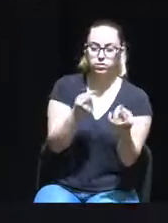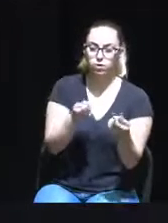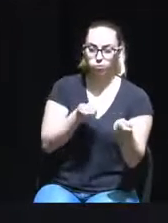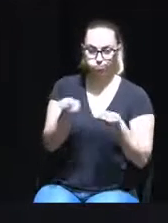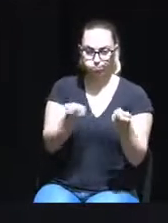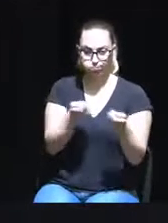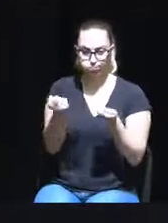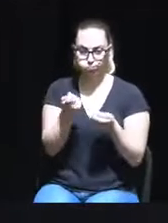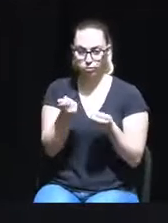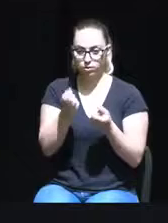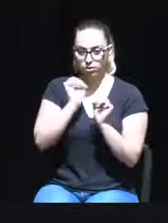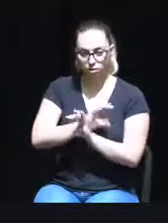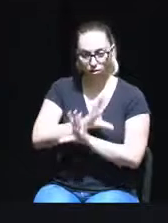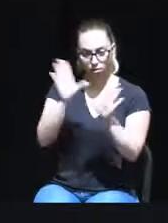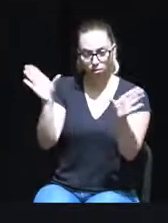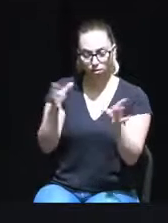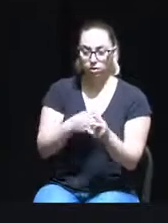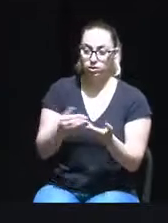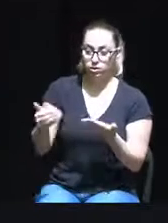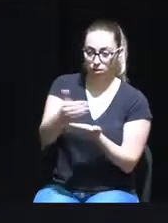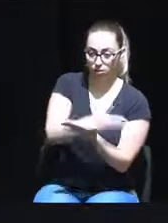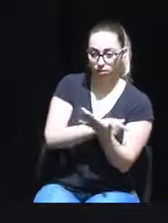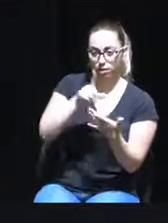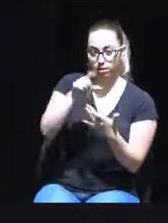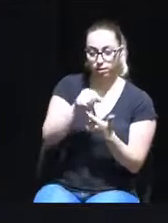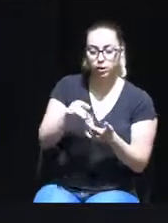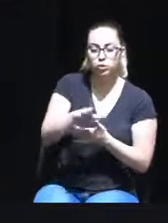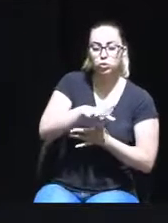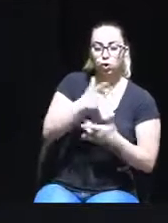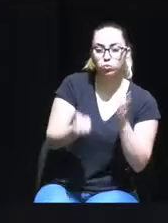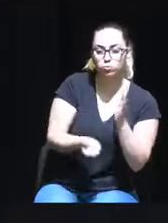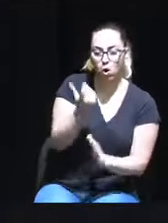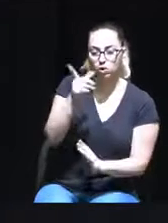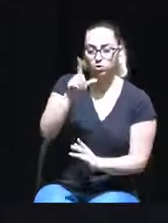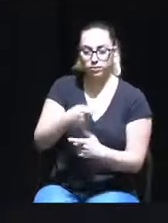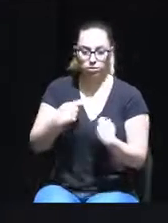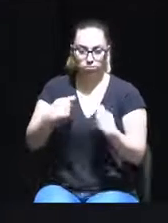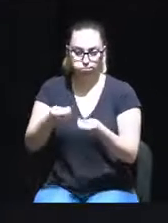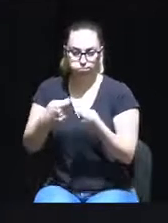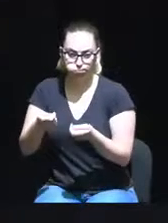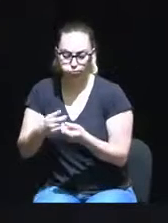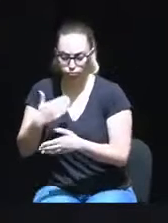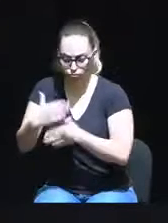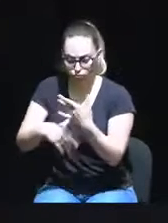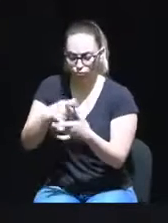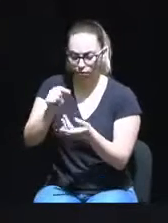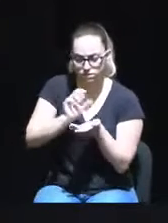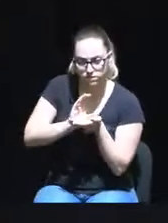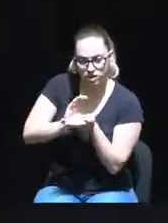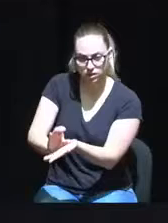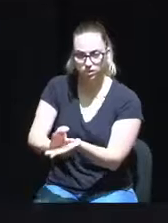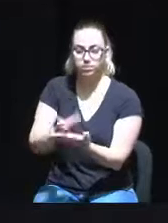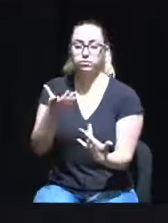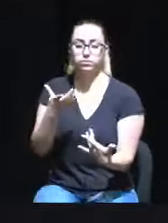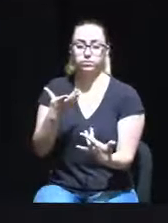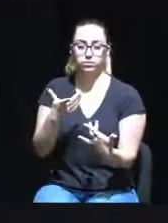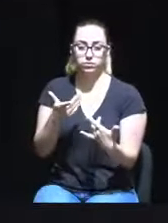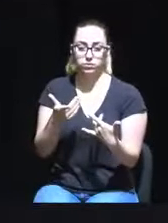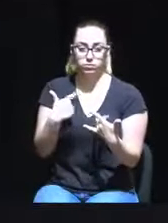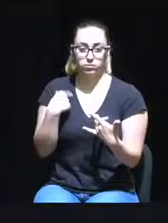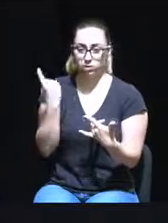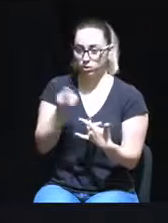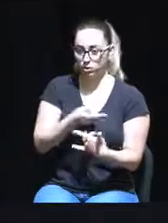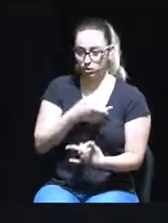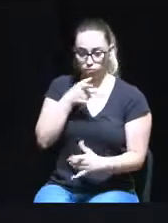financeira com indicação clara das receitas e a sua prevenência, bem como os custos correntes e os investimentos, e perante a qual nada